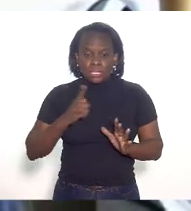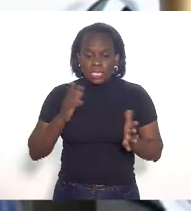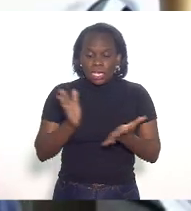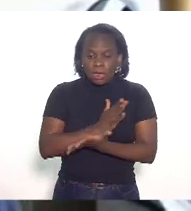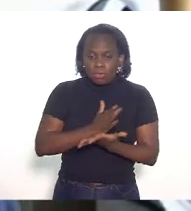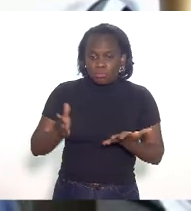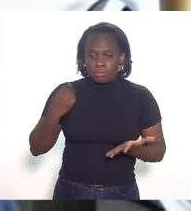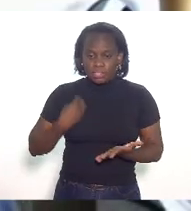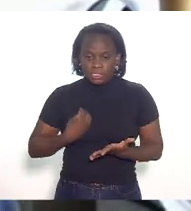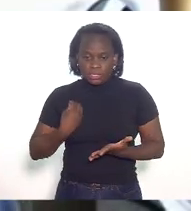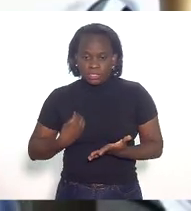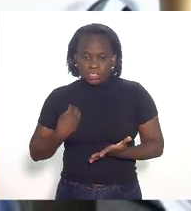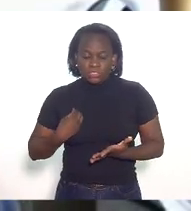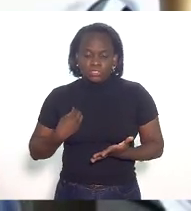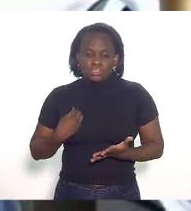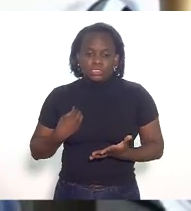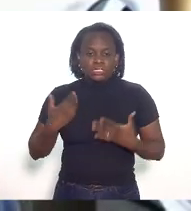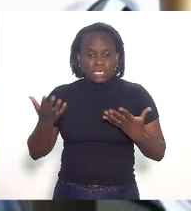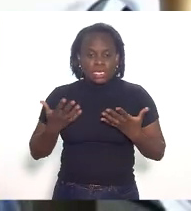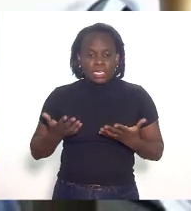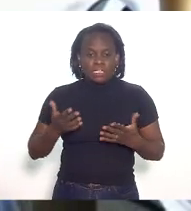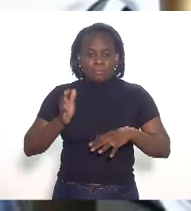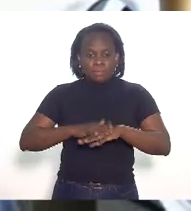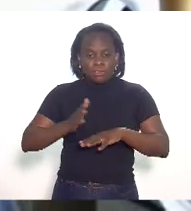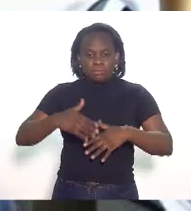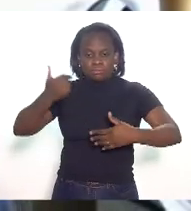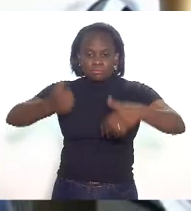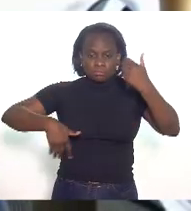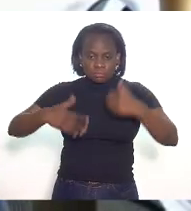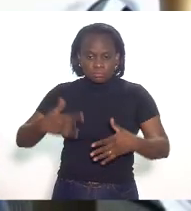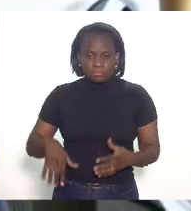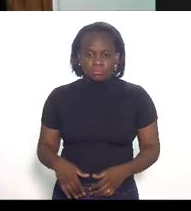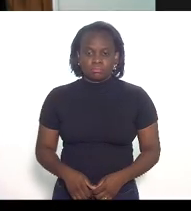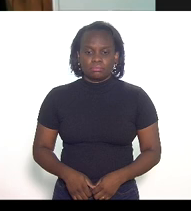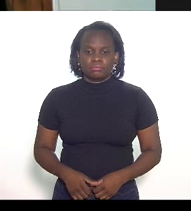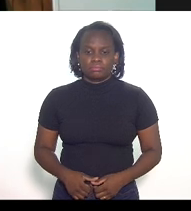dos presentes querem fazer o uso da palavra